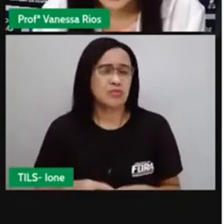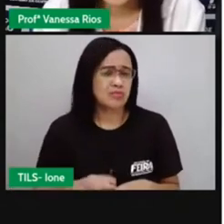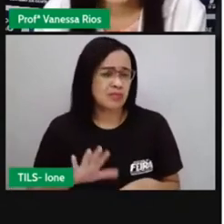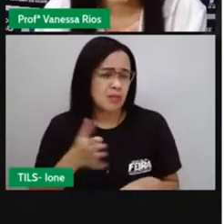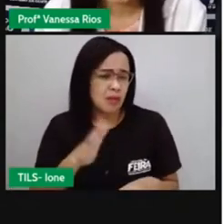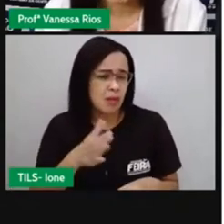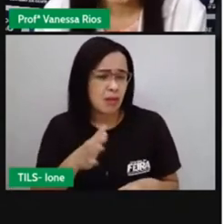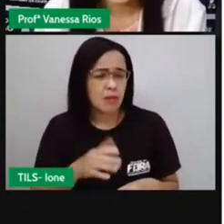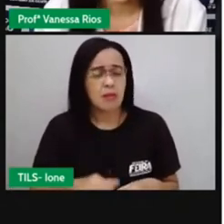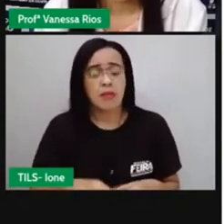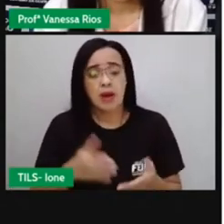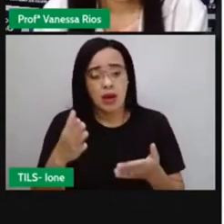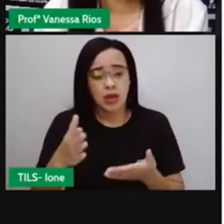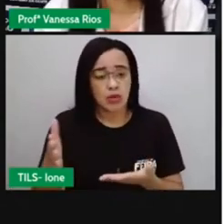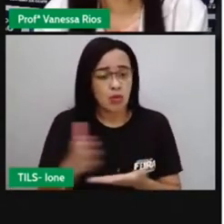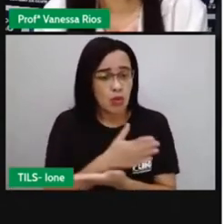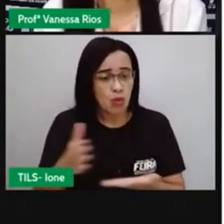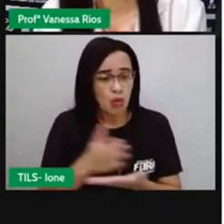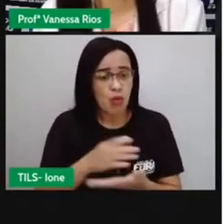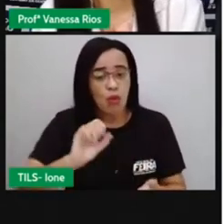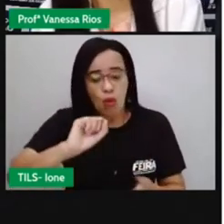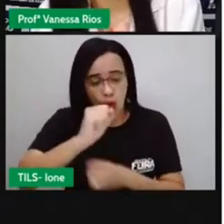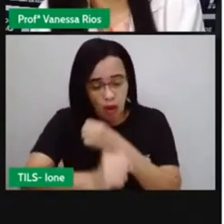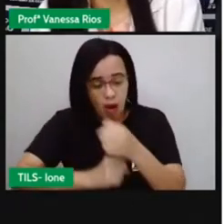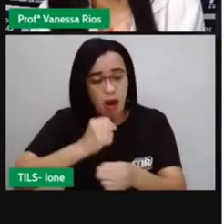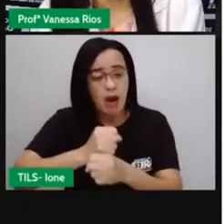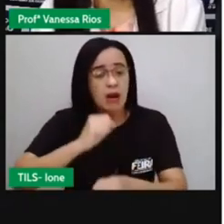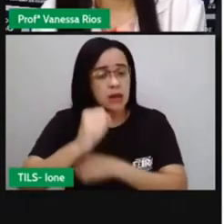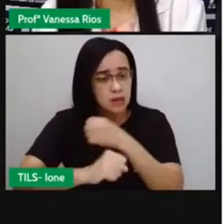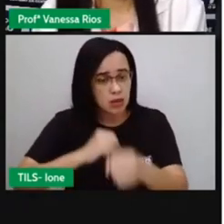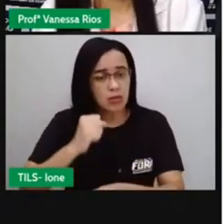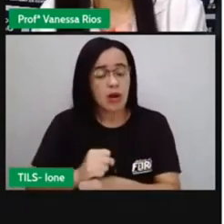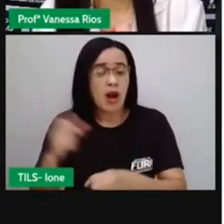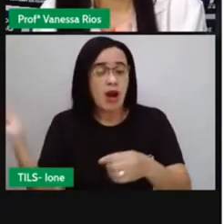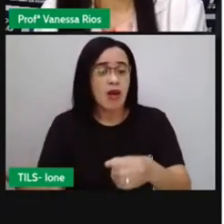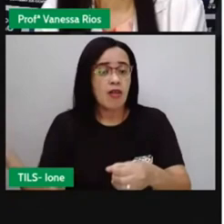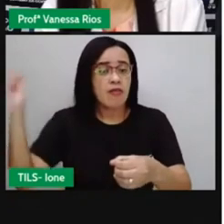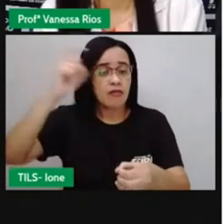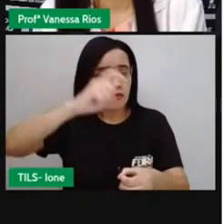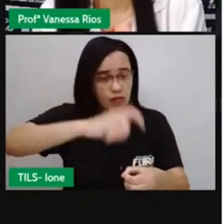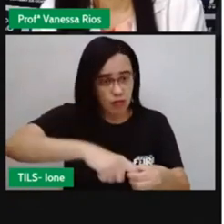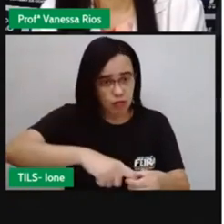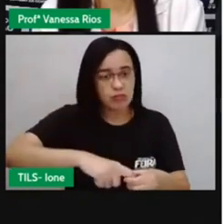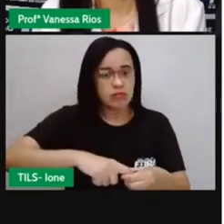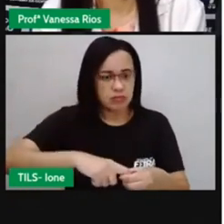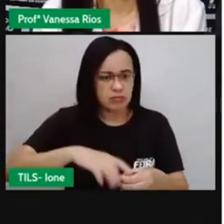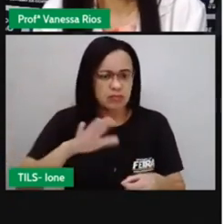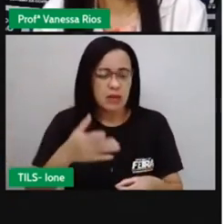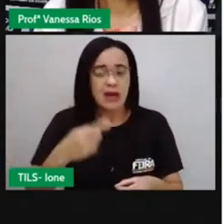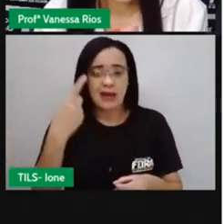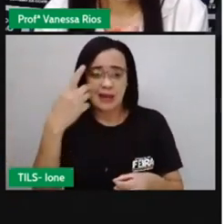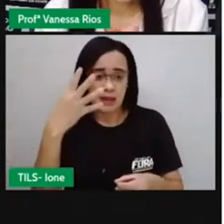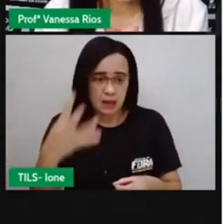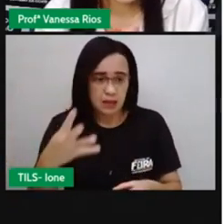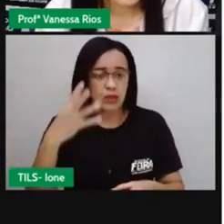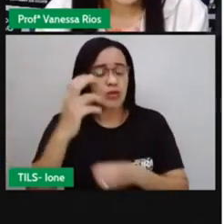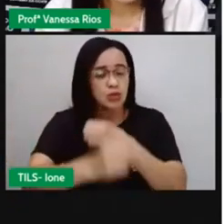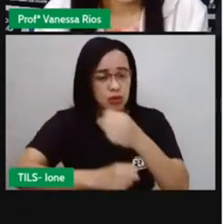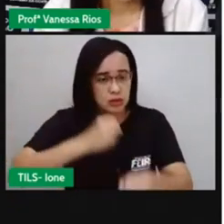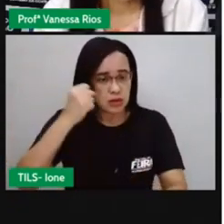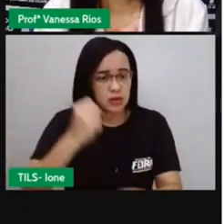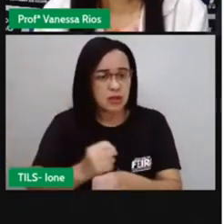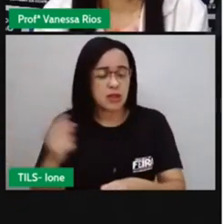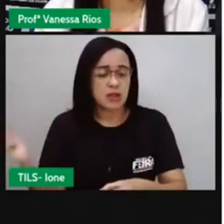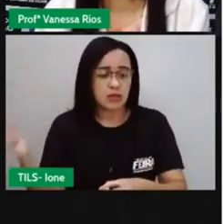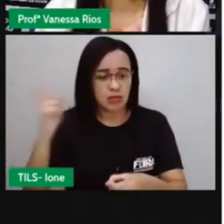anos, eles voltaram, aí foram 14 anos, aí eles voltaram para Portugal,